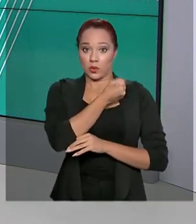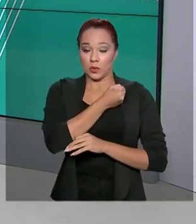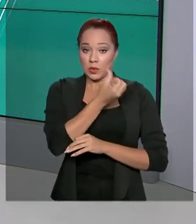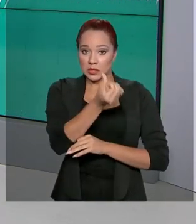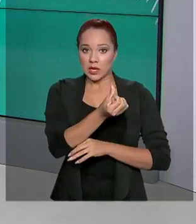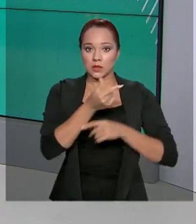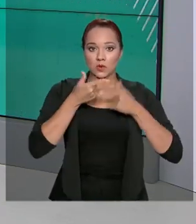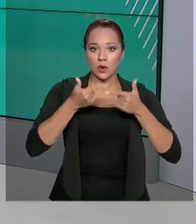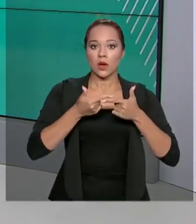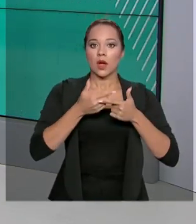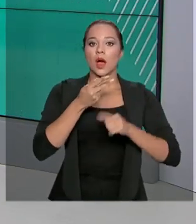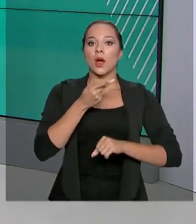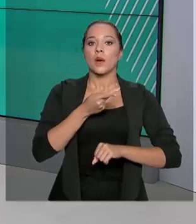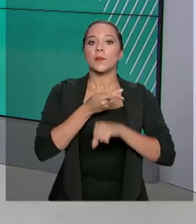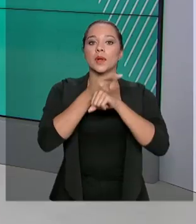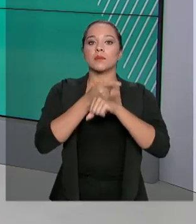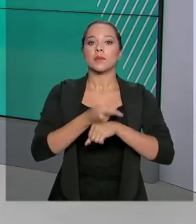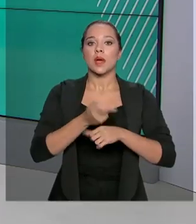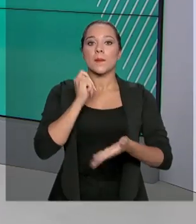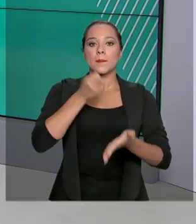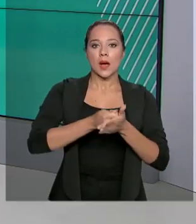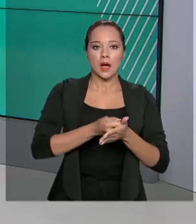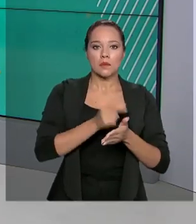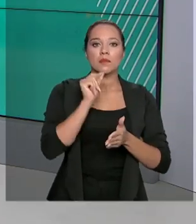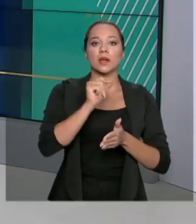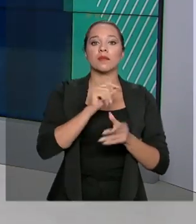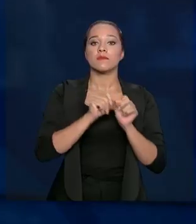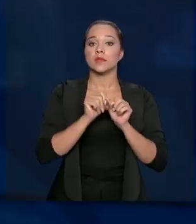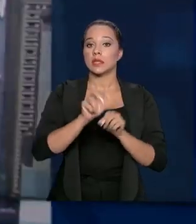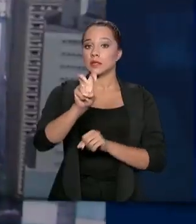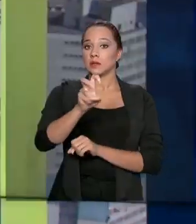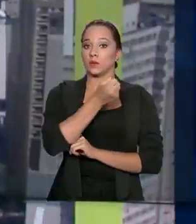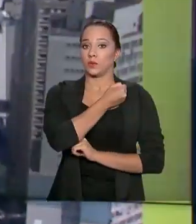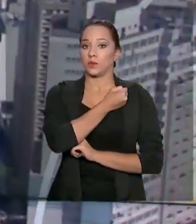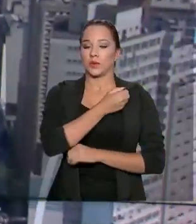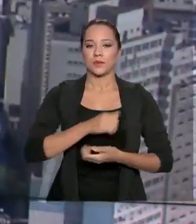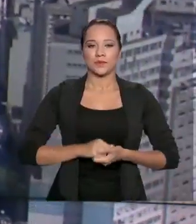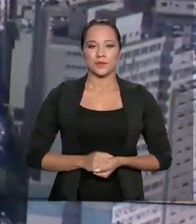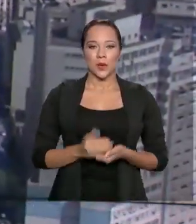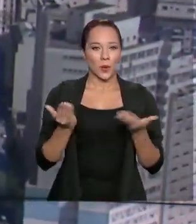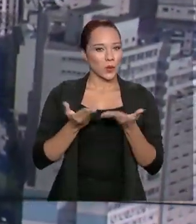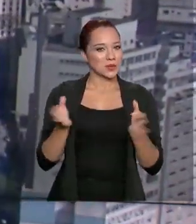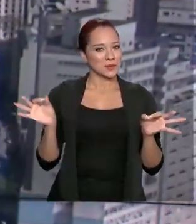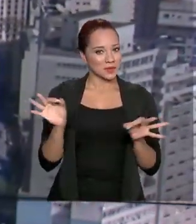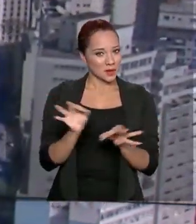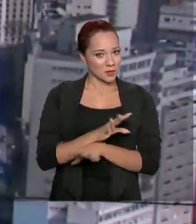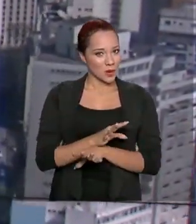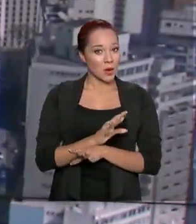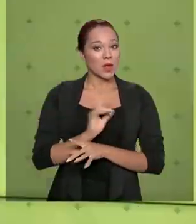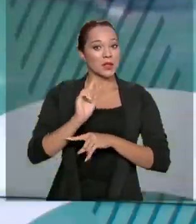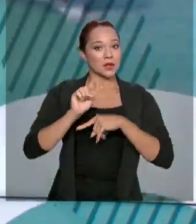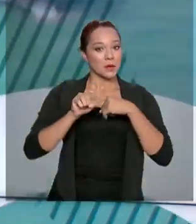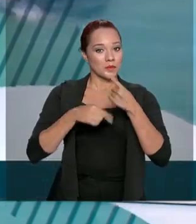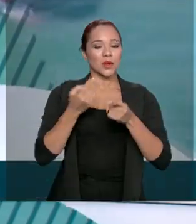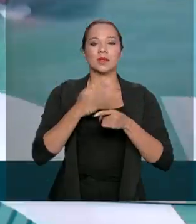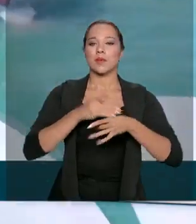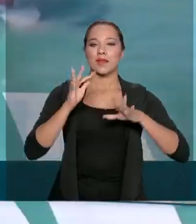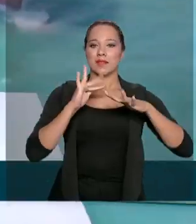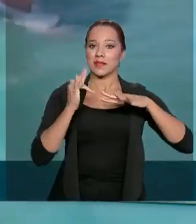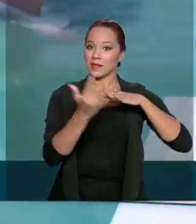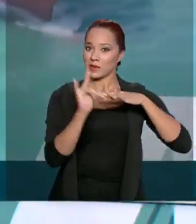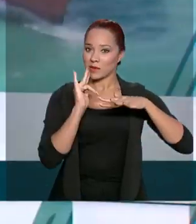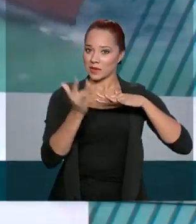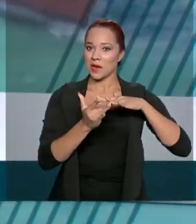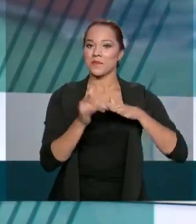prêmio é pago aos acertadores da Aquina. A gente fica por aqui, mais informações nas nossas redes sociais.